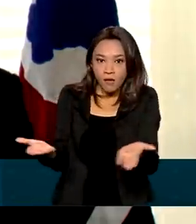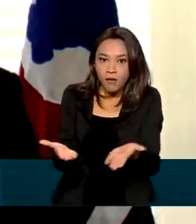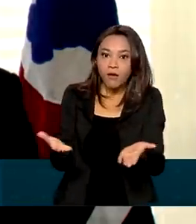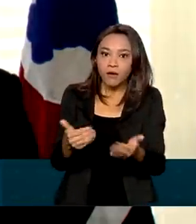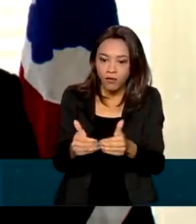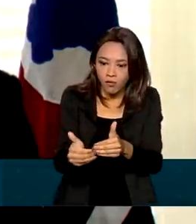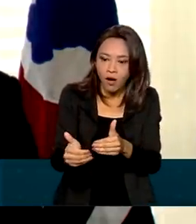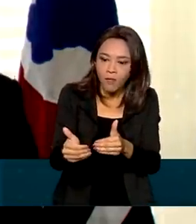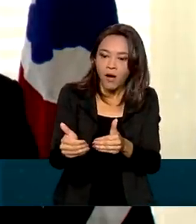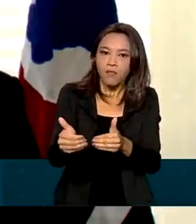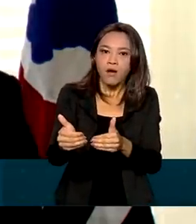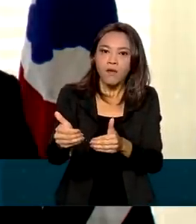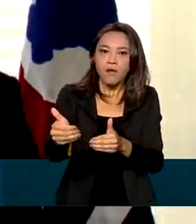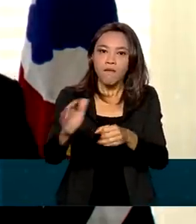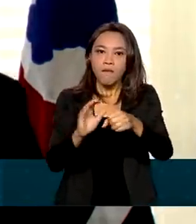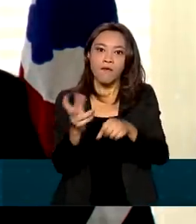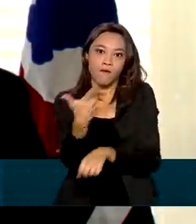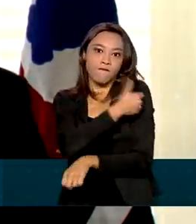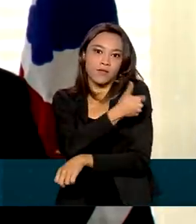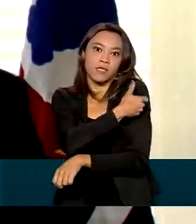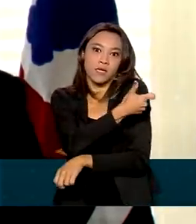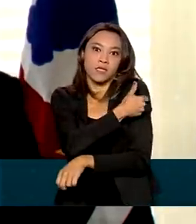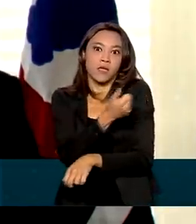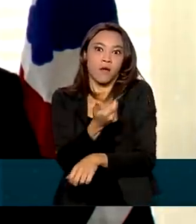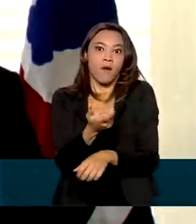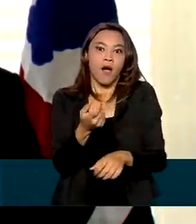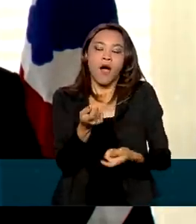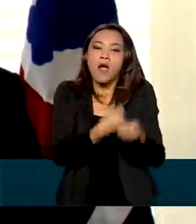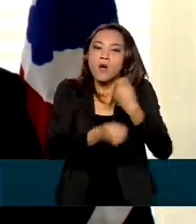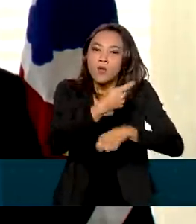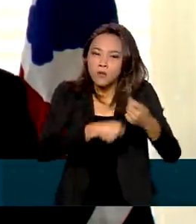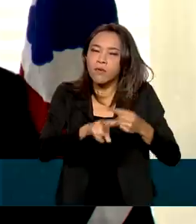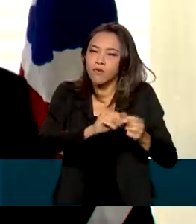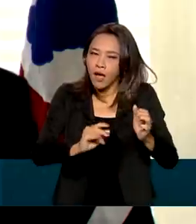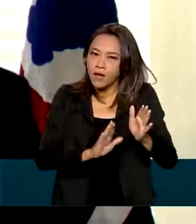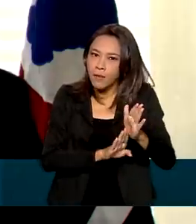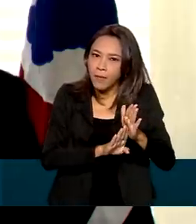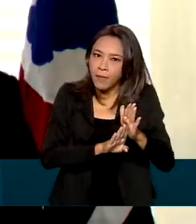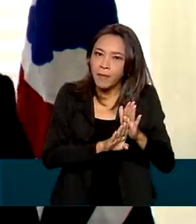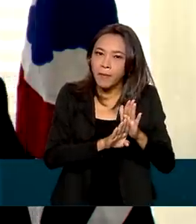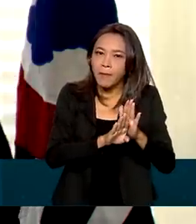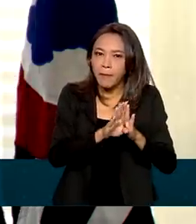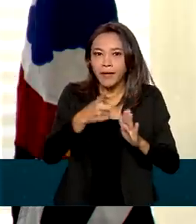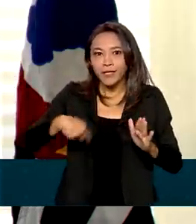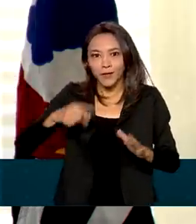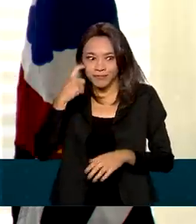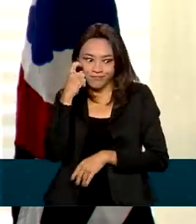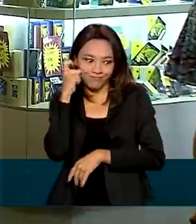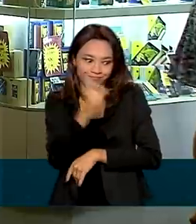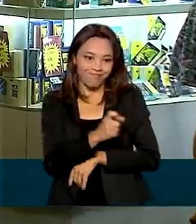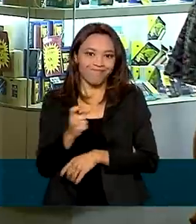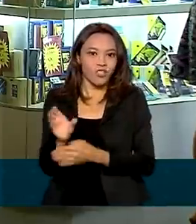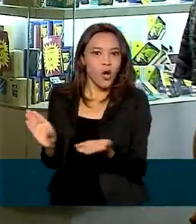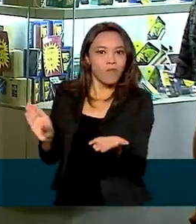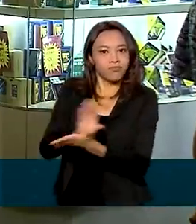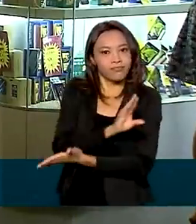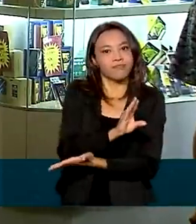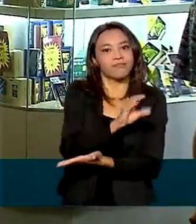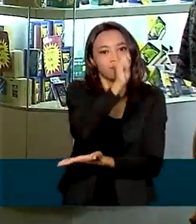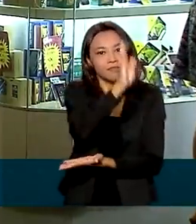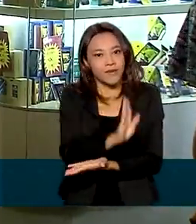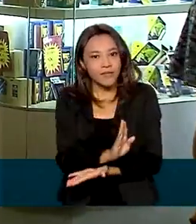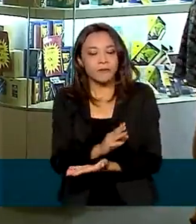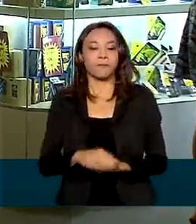a economia vai crescer, o otimismo vai voltar, nós nos animamos a fazer esse investimento de aumento de capacidade. Para o governo,